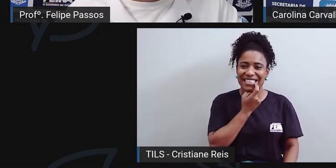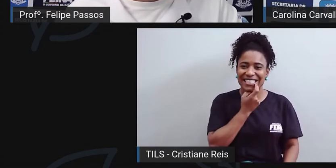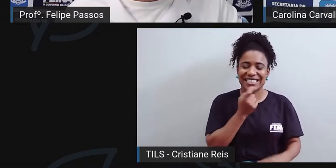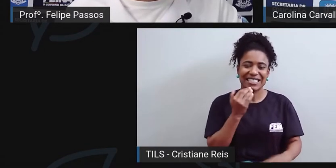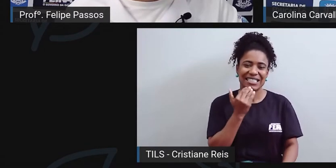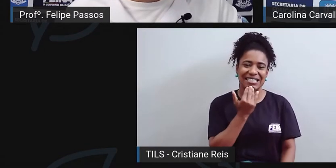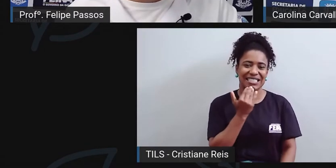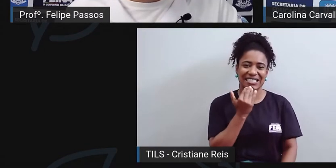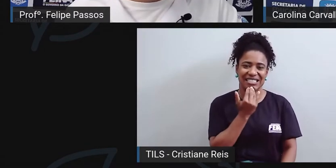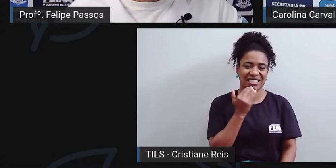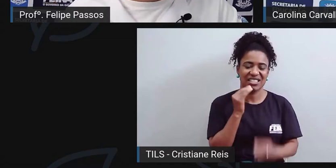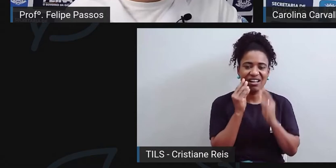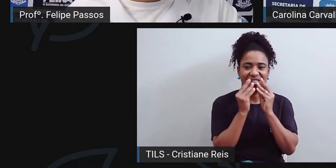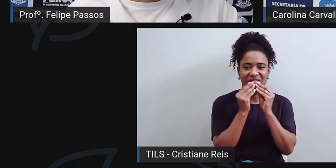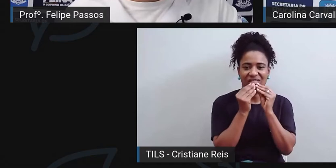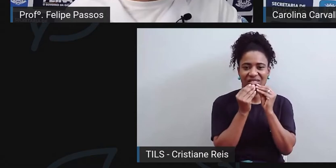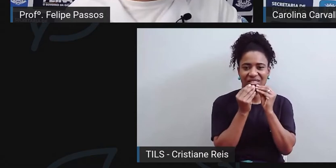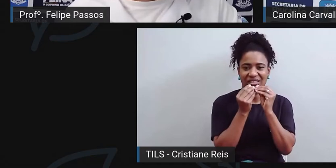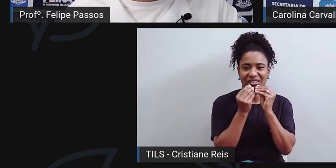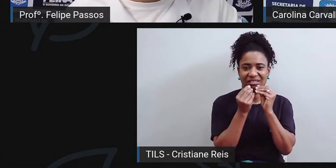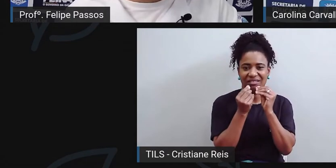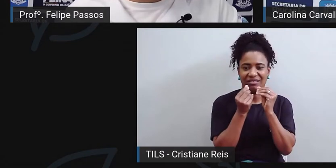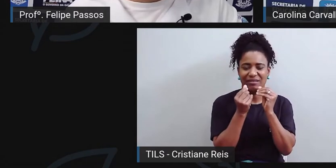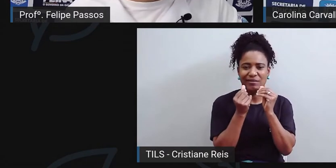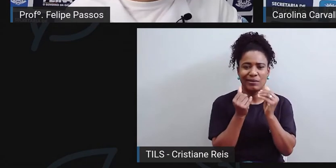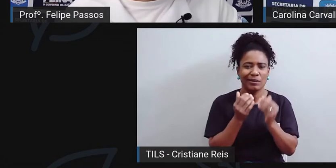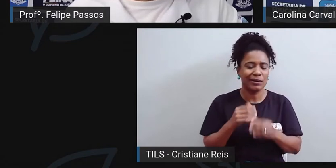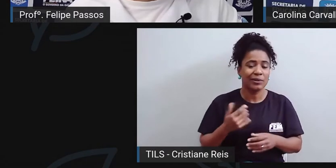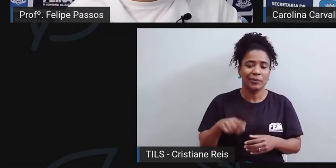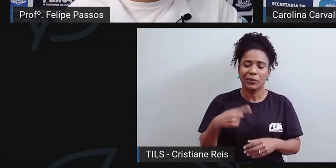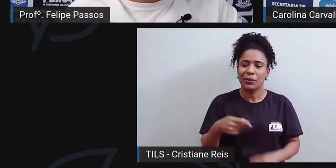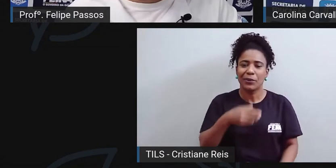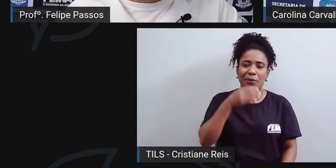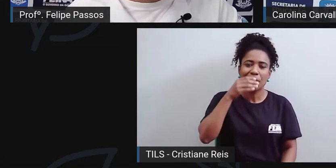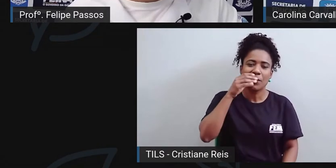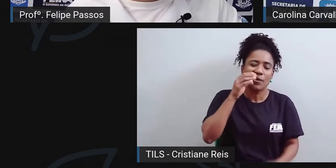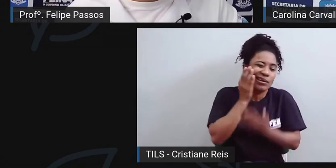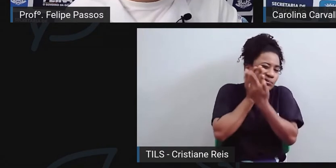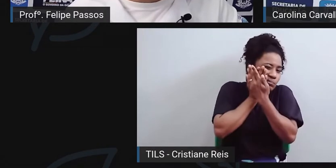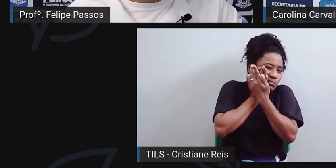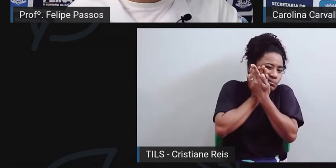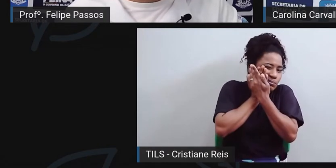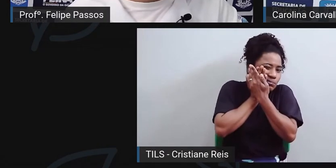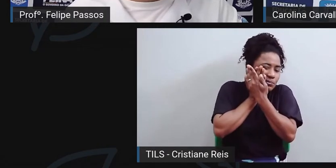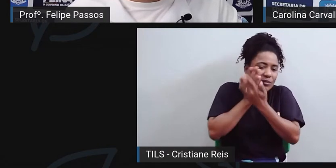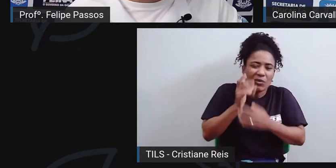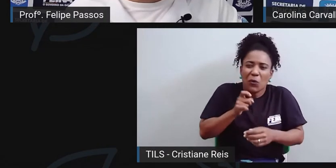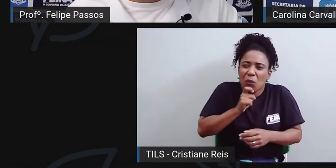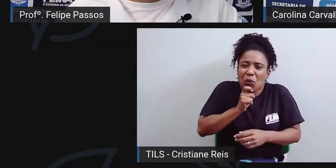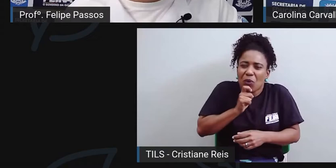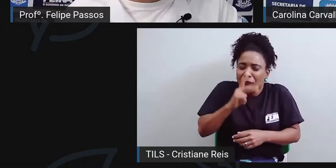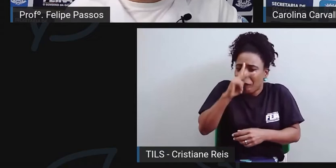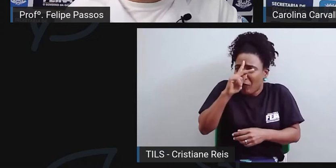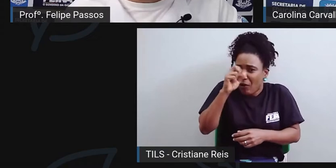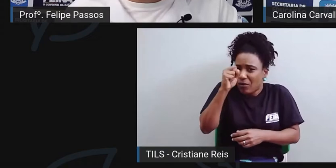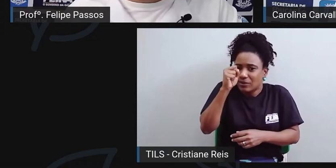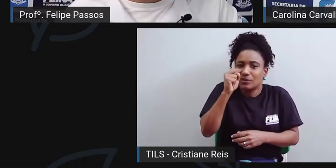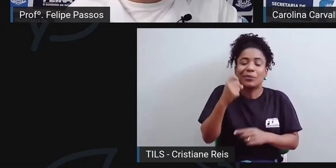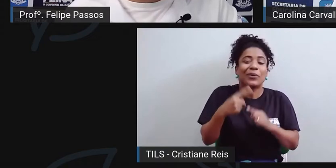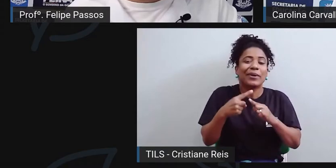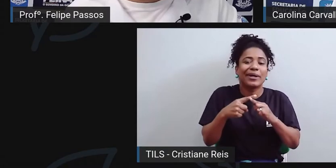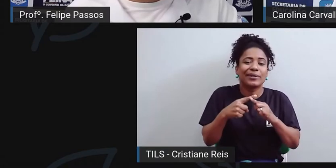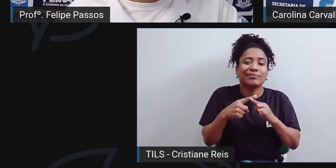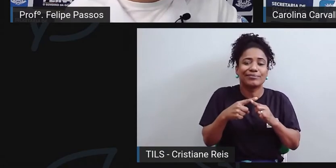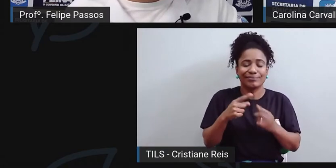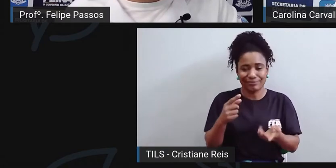excessiva a ponto de promover sensibilidade, né? A azedo, a gelado, enfim. Então, não